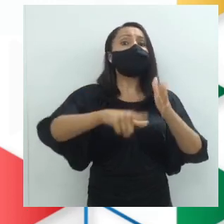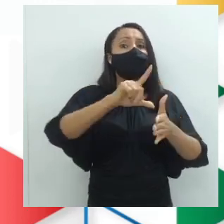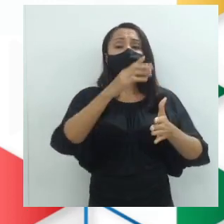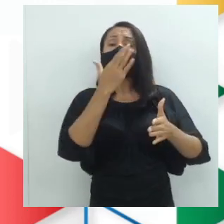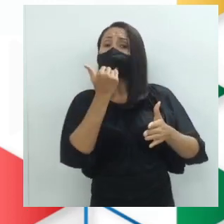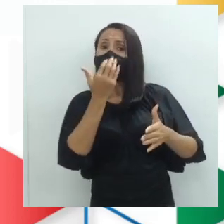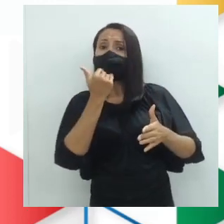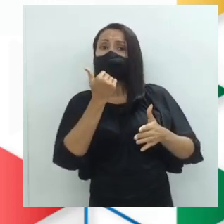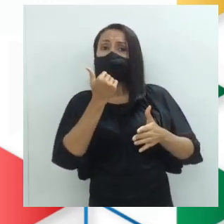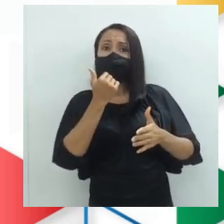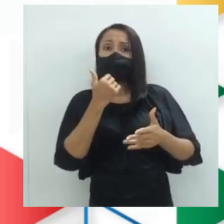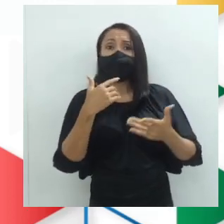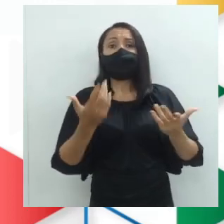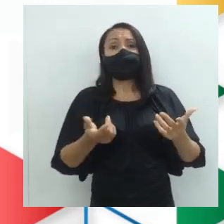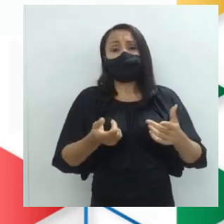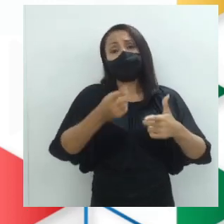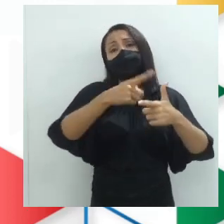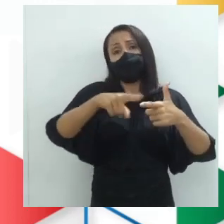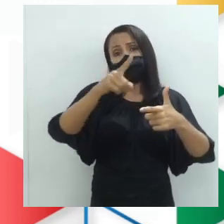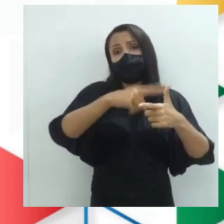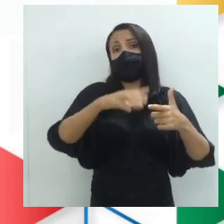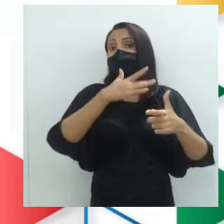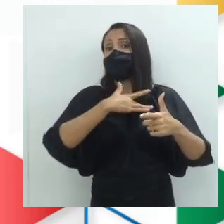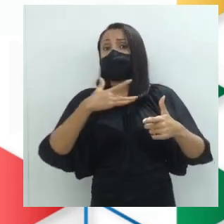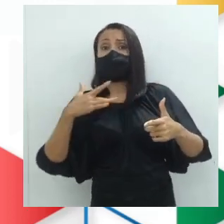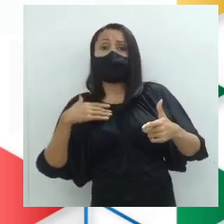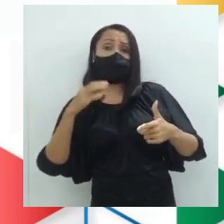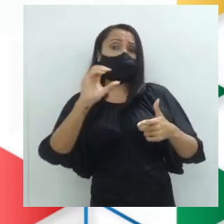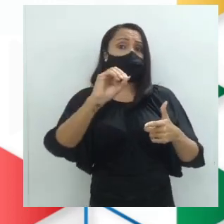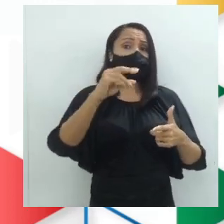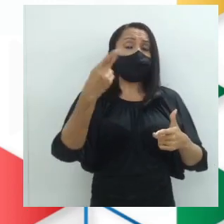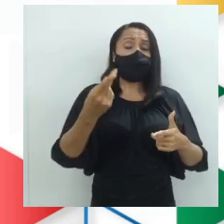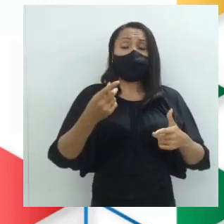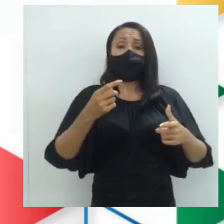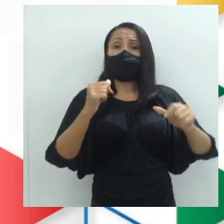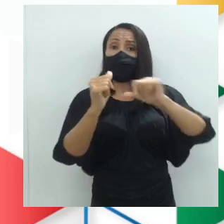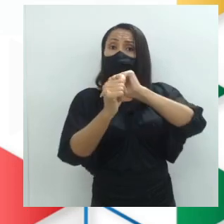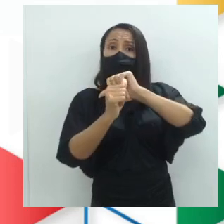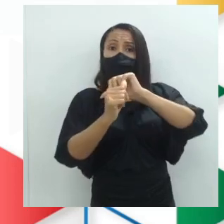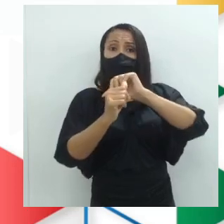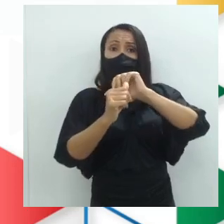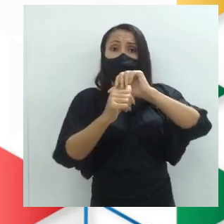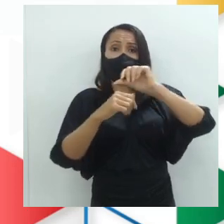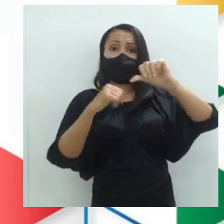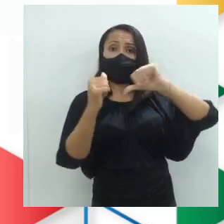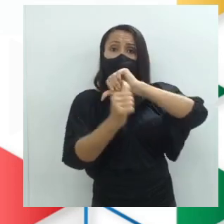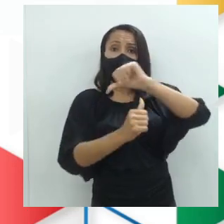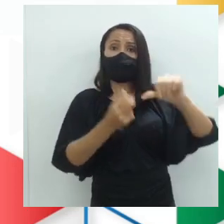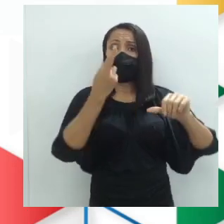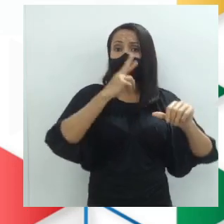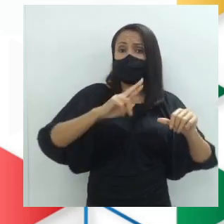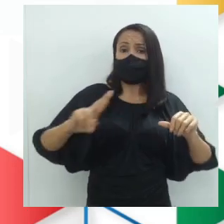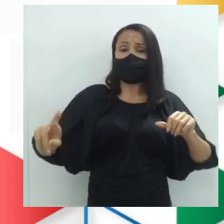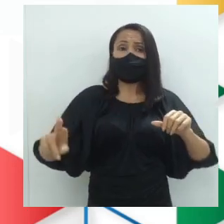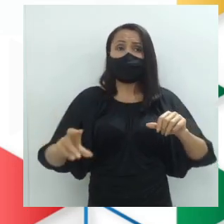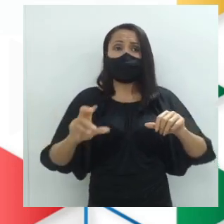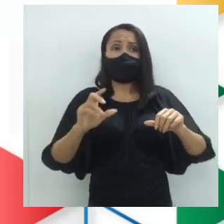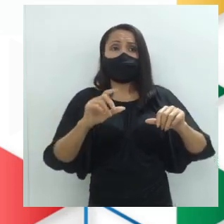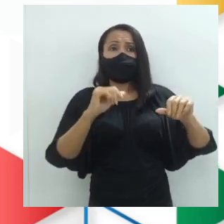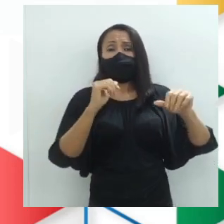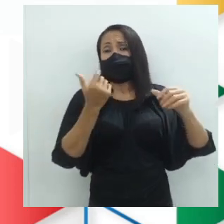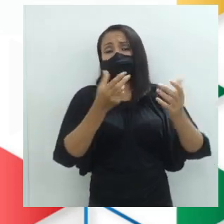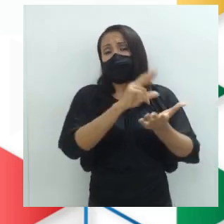Então ela apresentou problemas de saúde, mudou de religião, tornou-se vegetariana, etc.